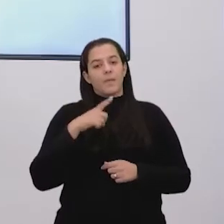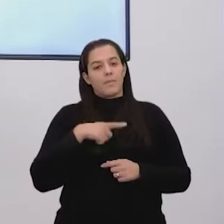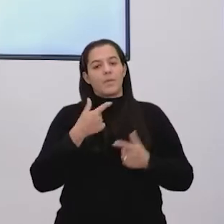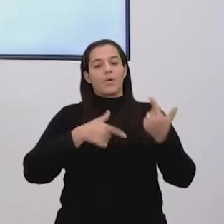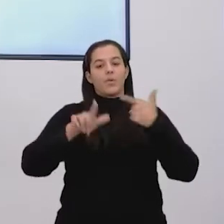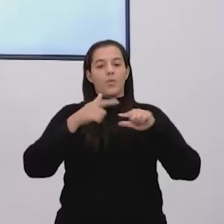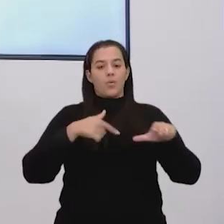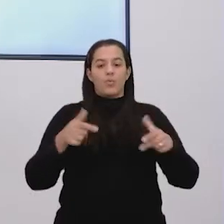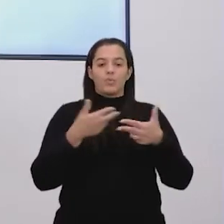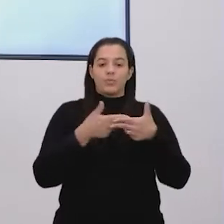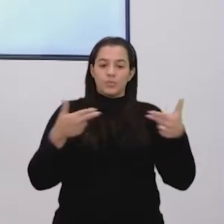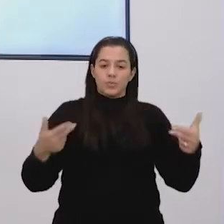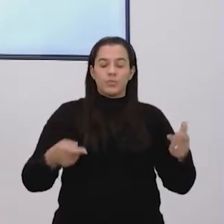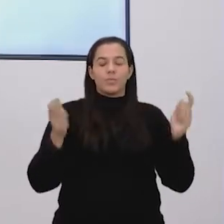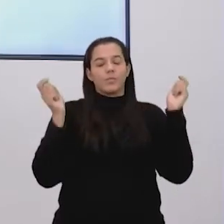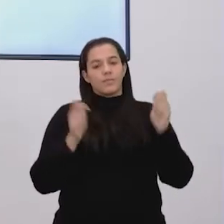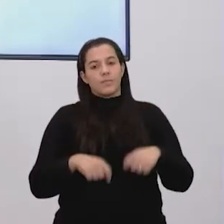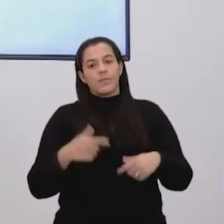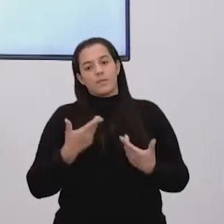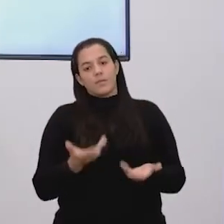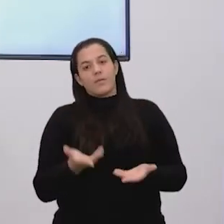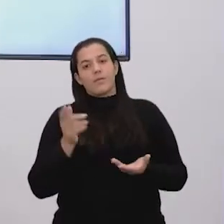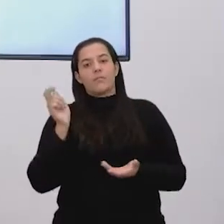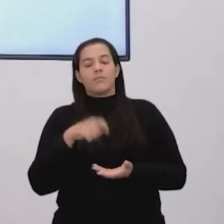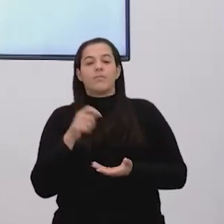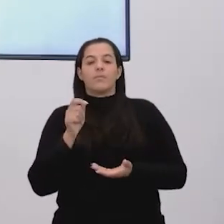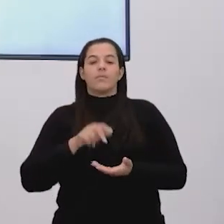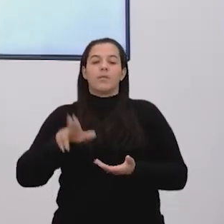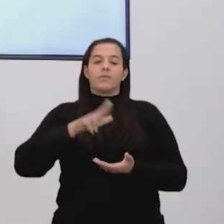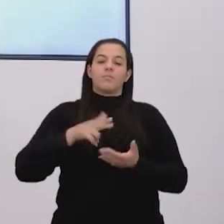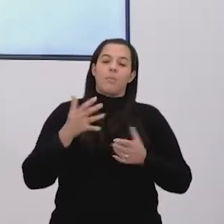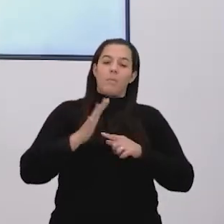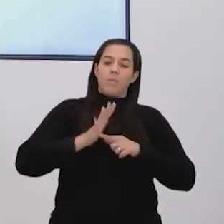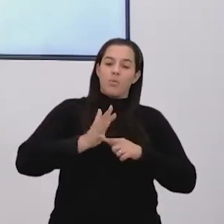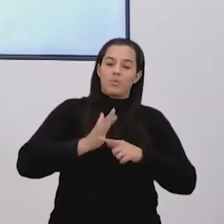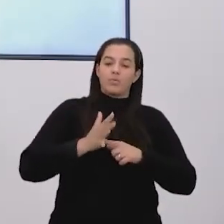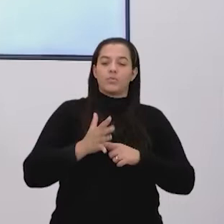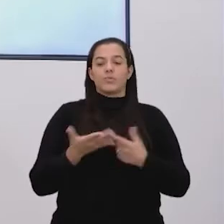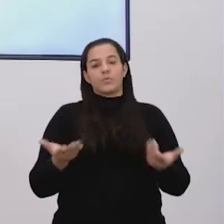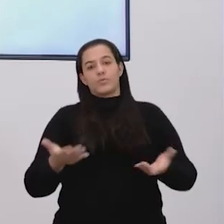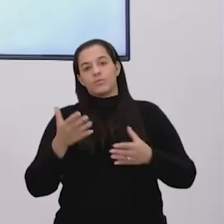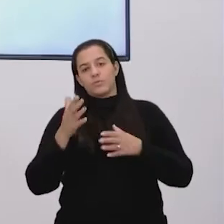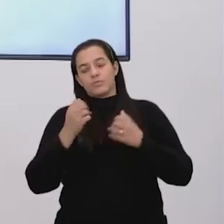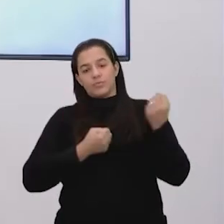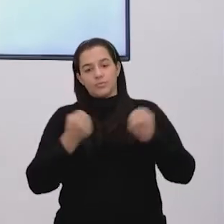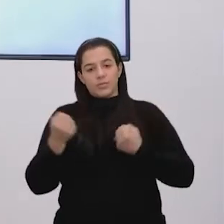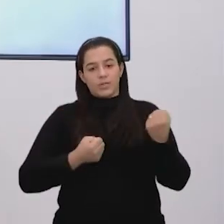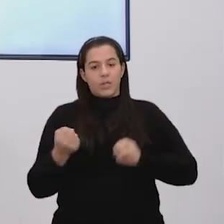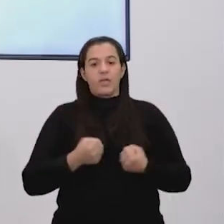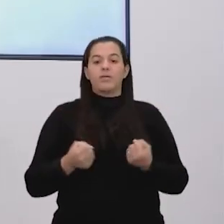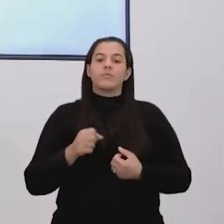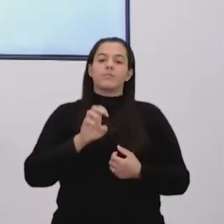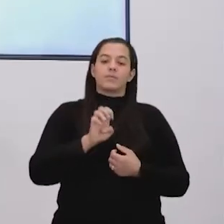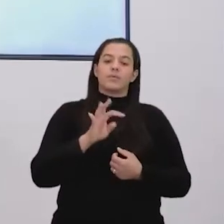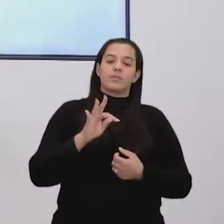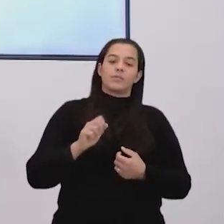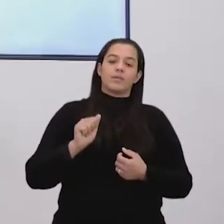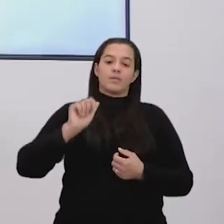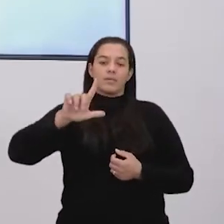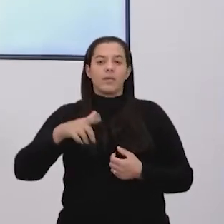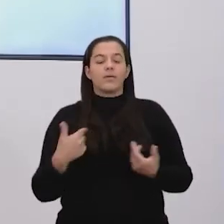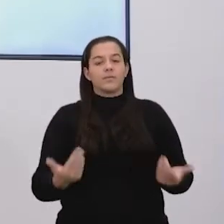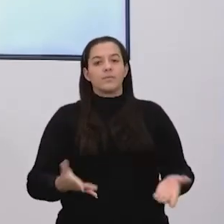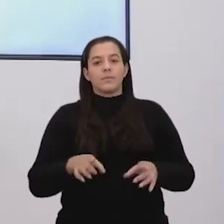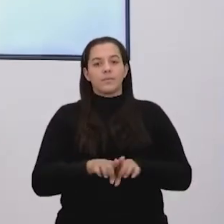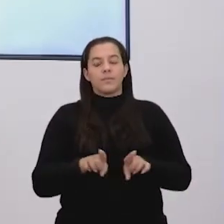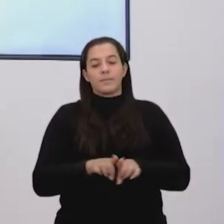outras finalidades, como para usar para motores de carro, como o etanol, é um tipo de fonte oriunda